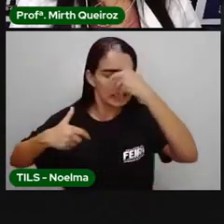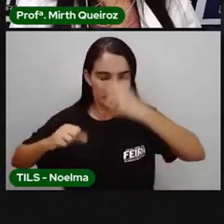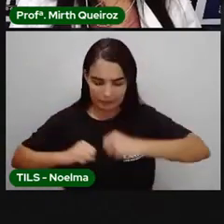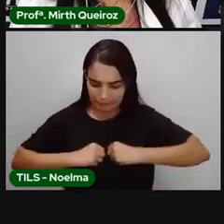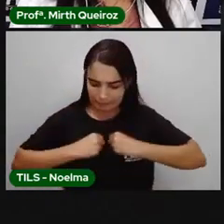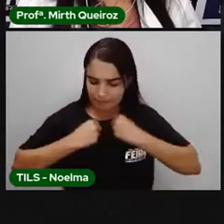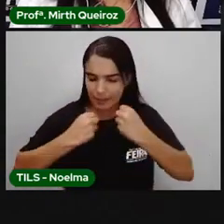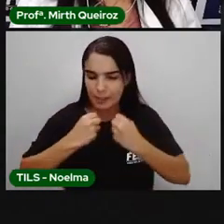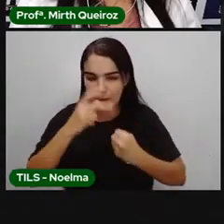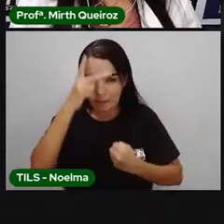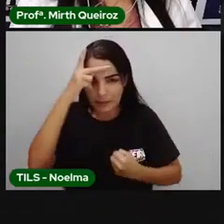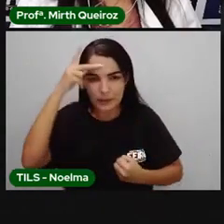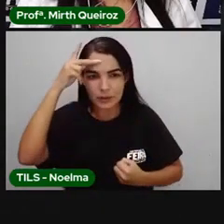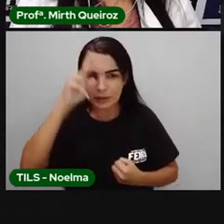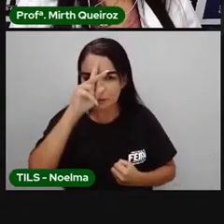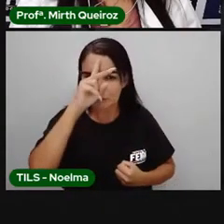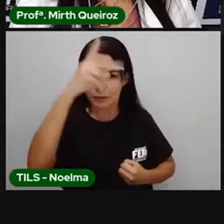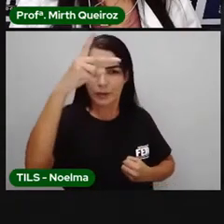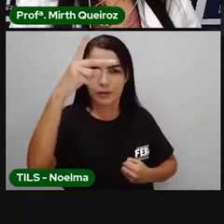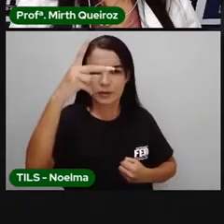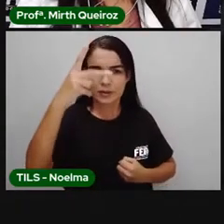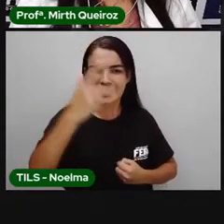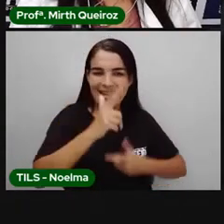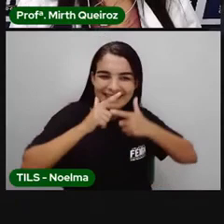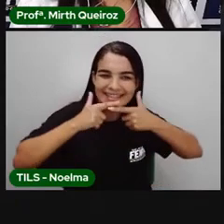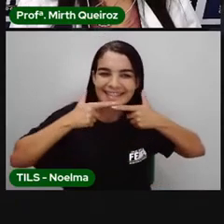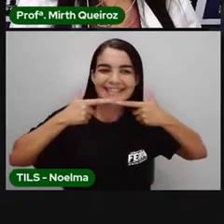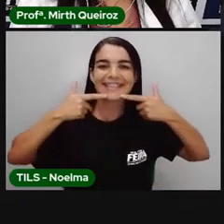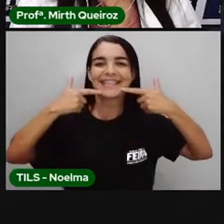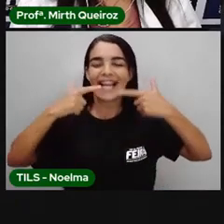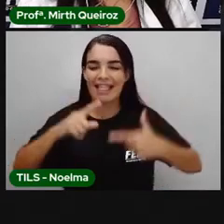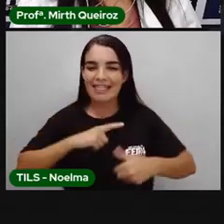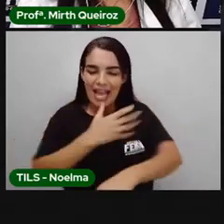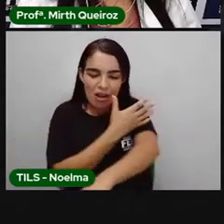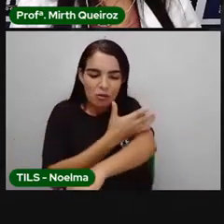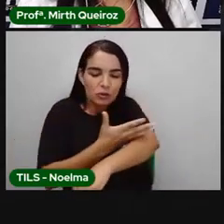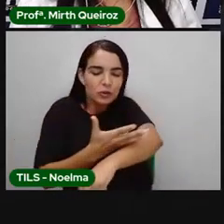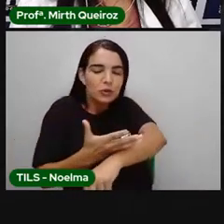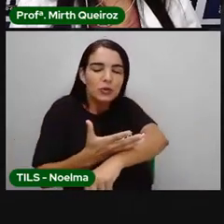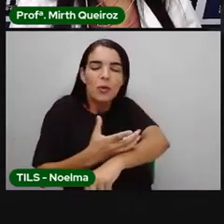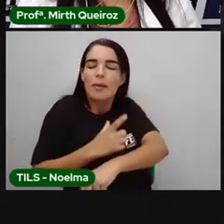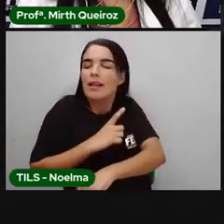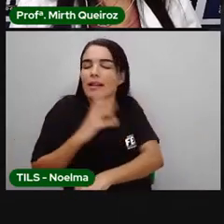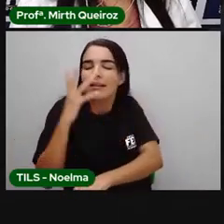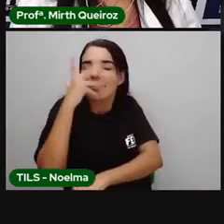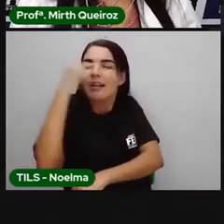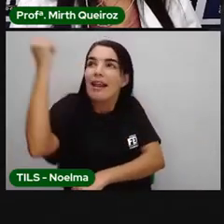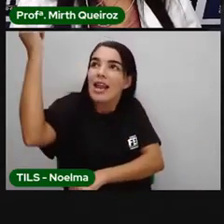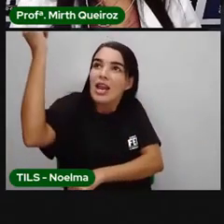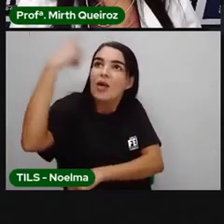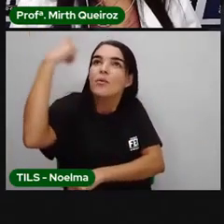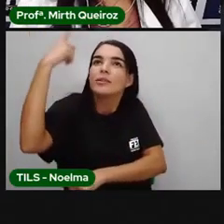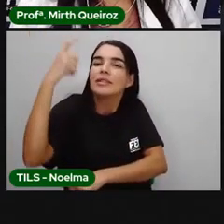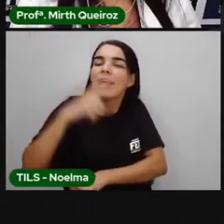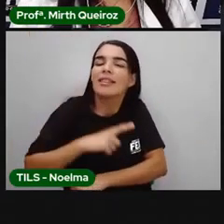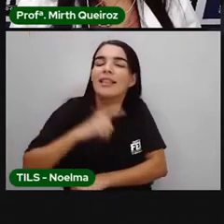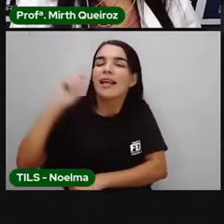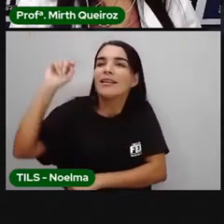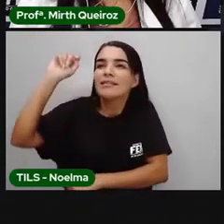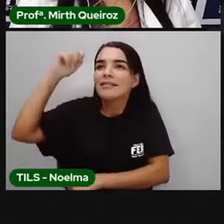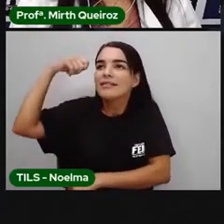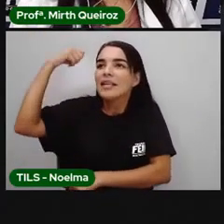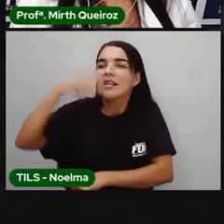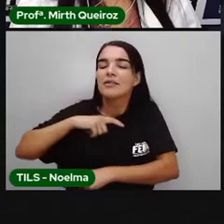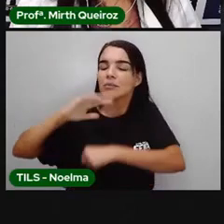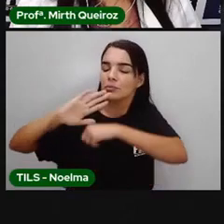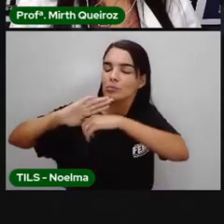atrevida e franco sovito, tem singelos costumes. És luz, és negrumes, és amor altivo,